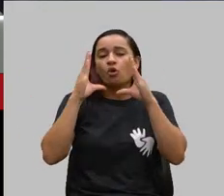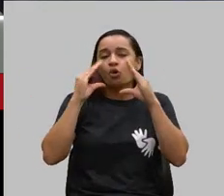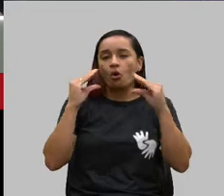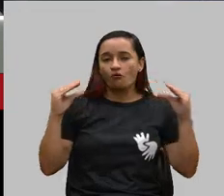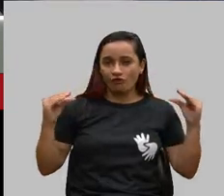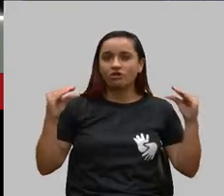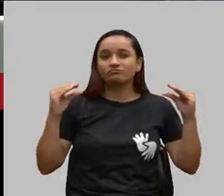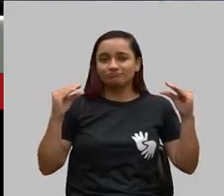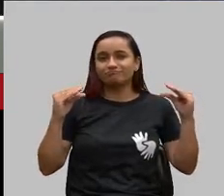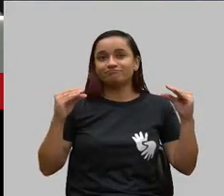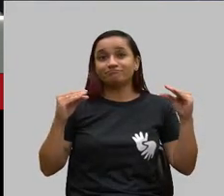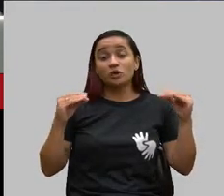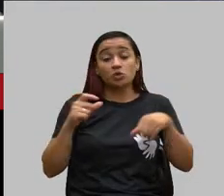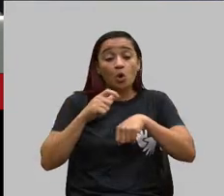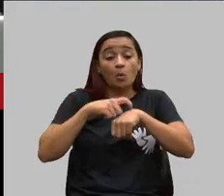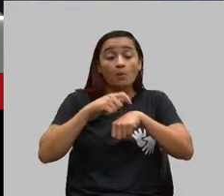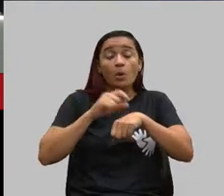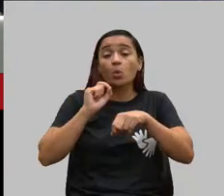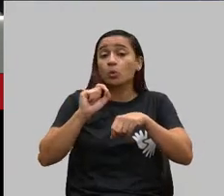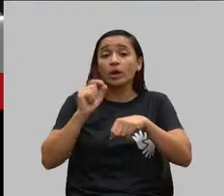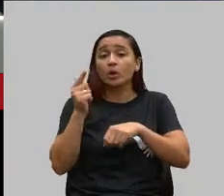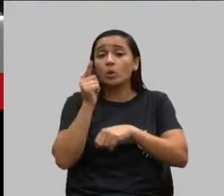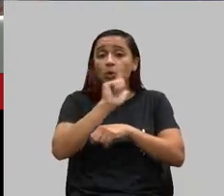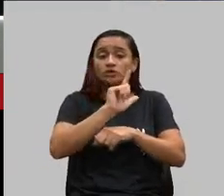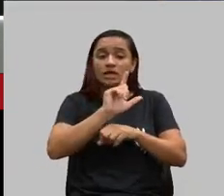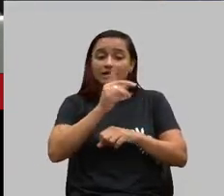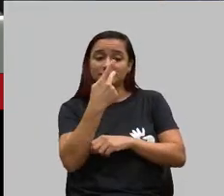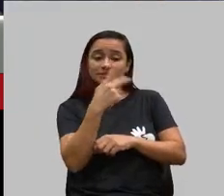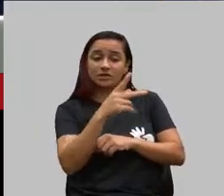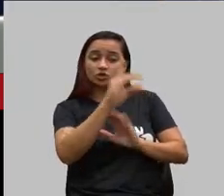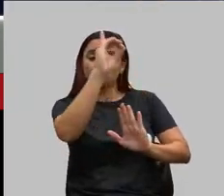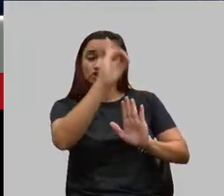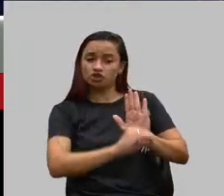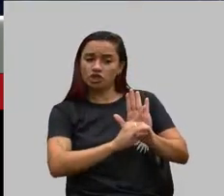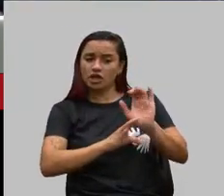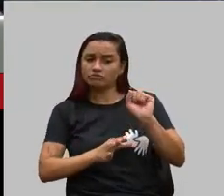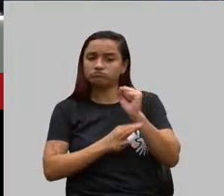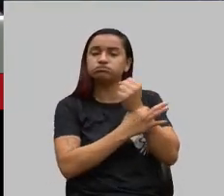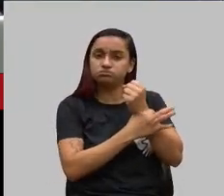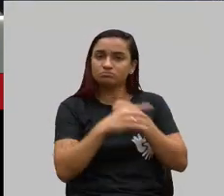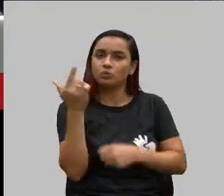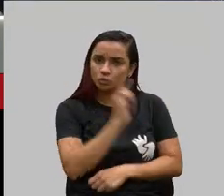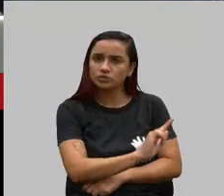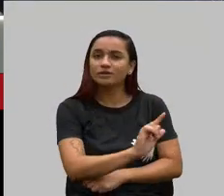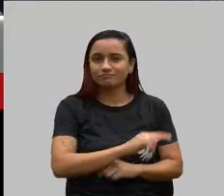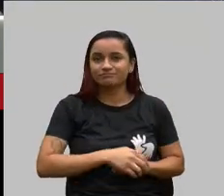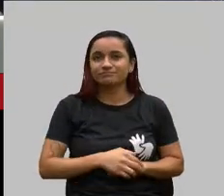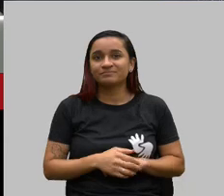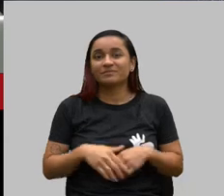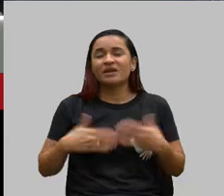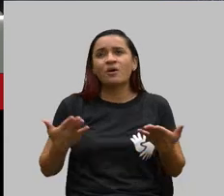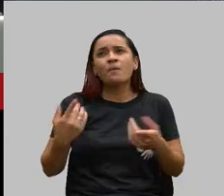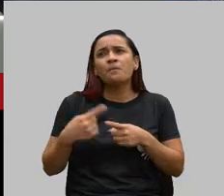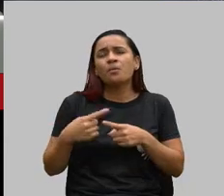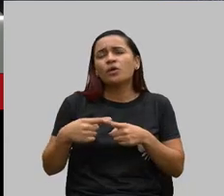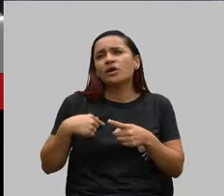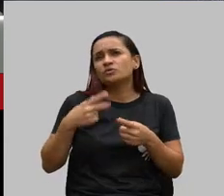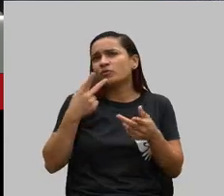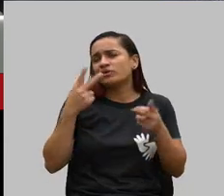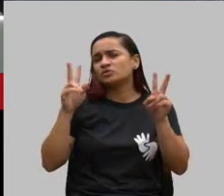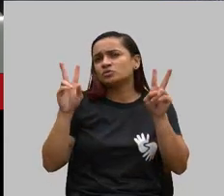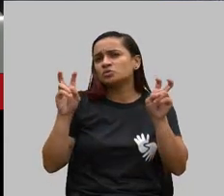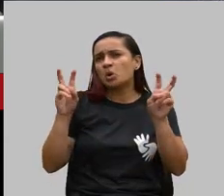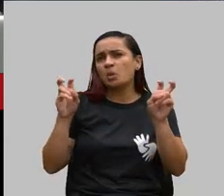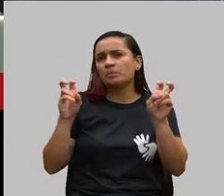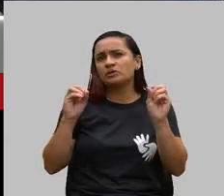momento que a gente garantisse os direitos delas. E por que eu falo inocência? Porque nós ficamos